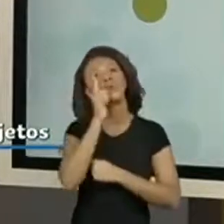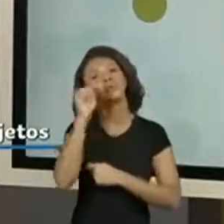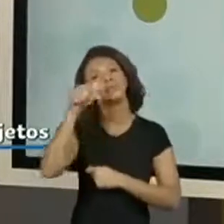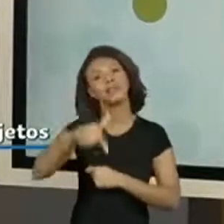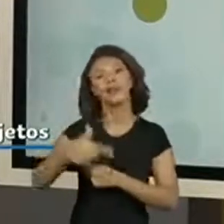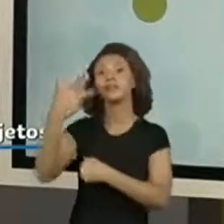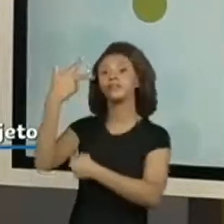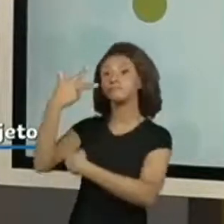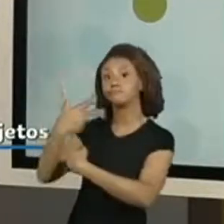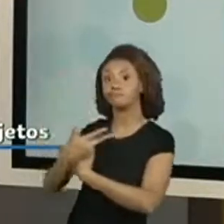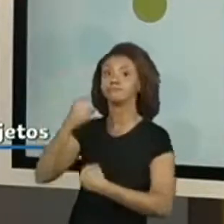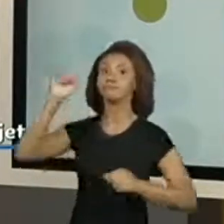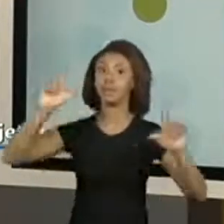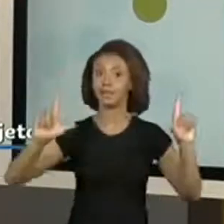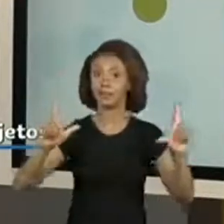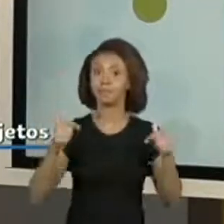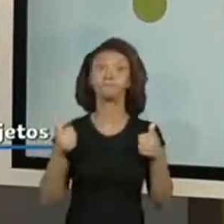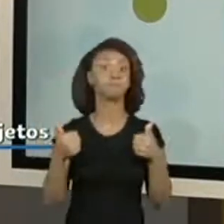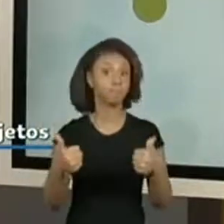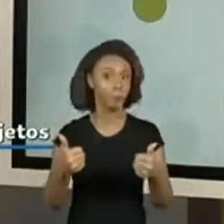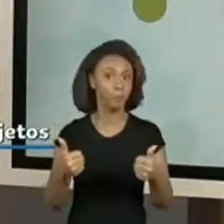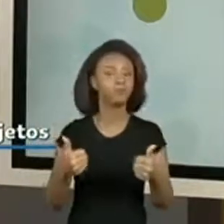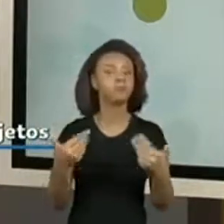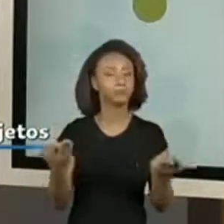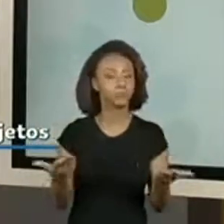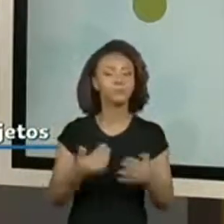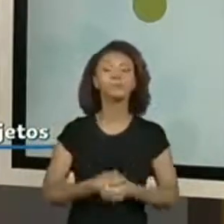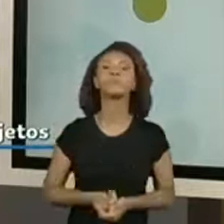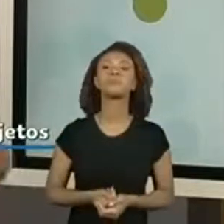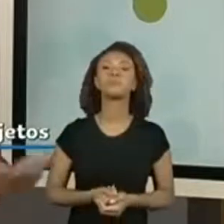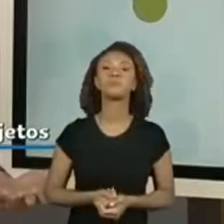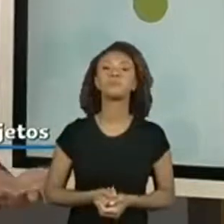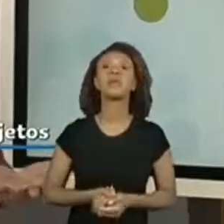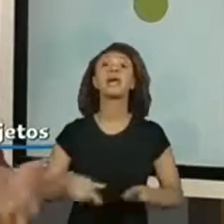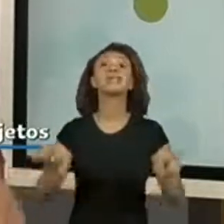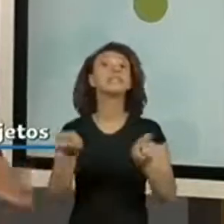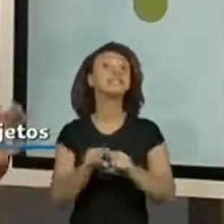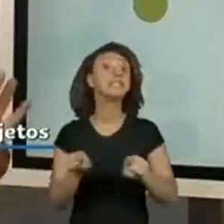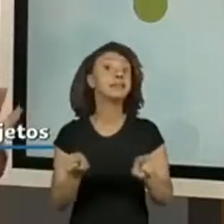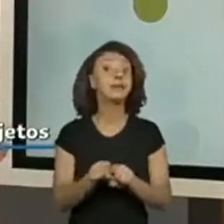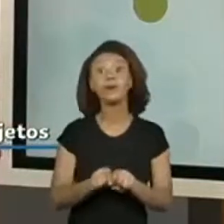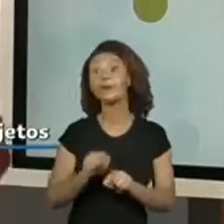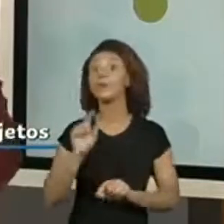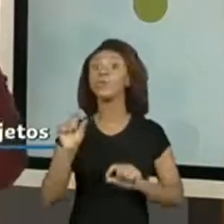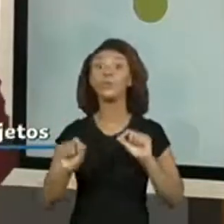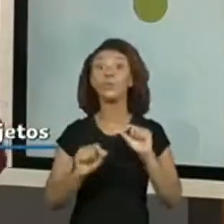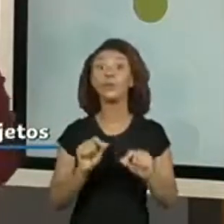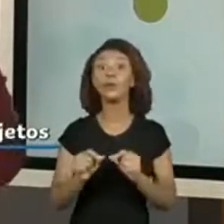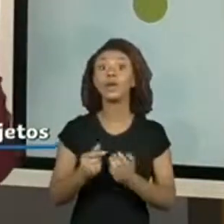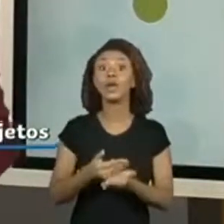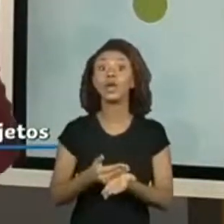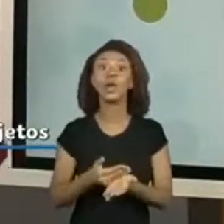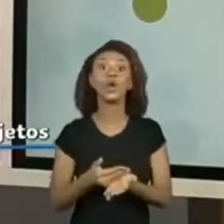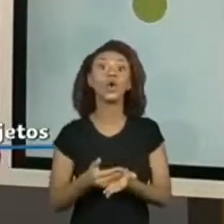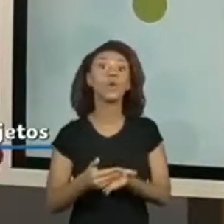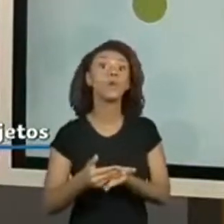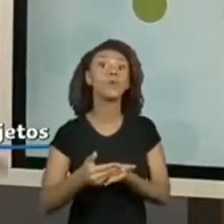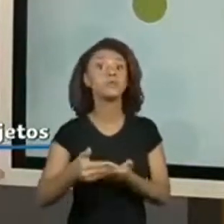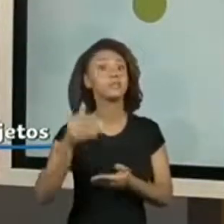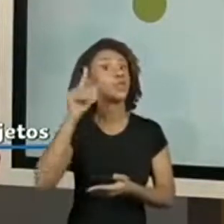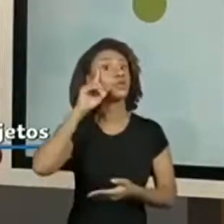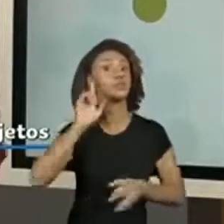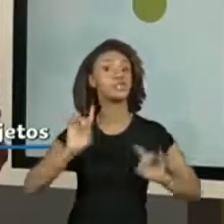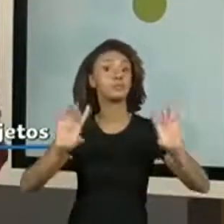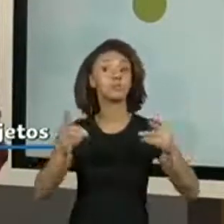aqui pela TV. Tudo bem? Então, isso. Mas, além disso, está chegando o nosso grande dia. Hoje é